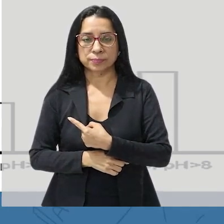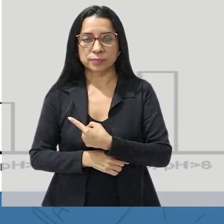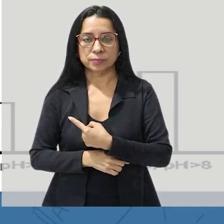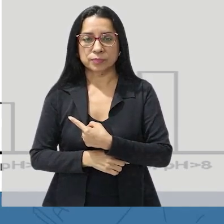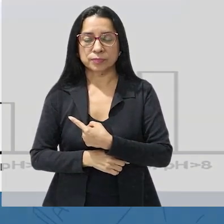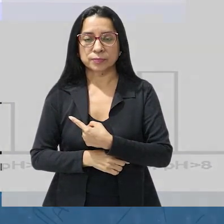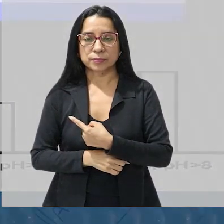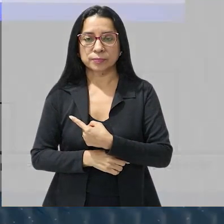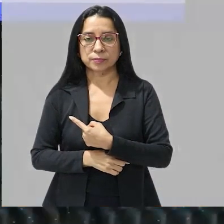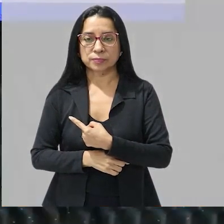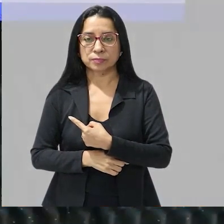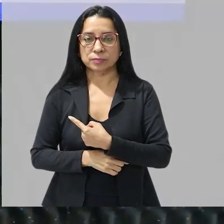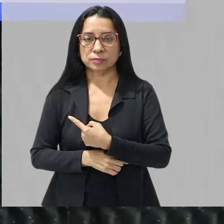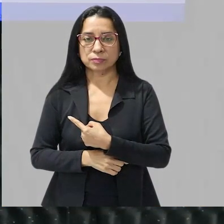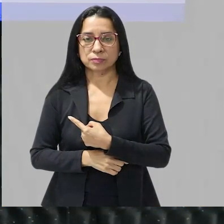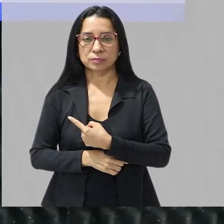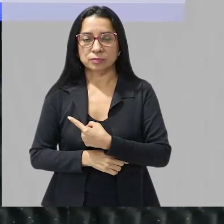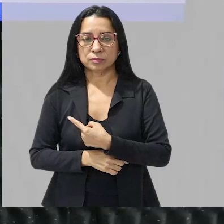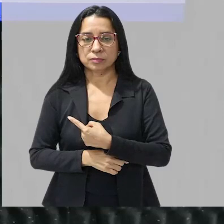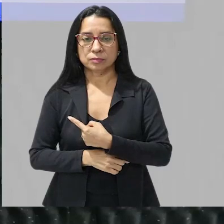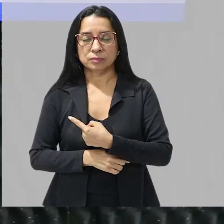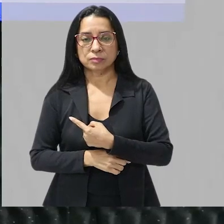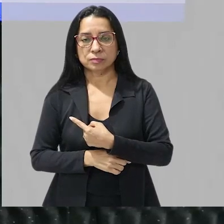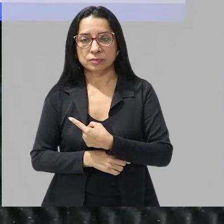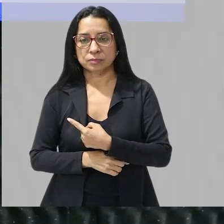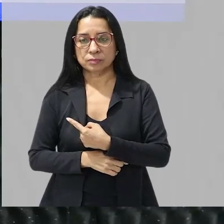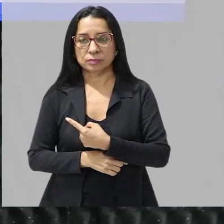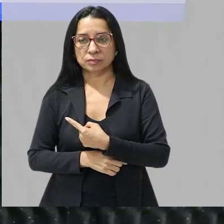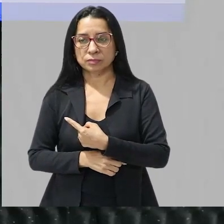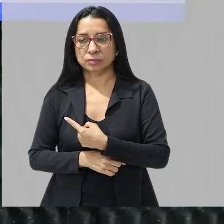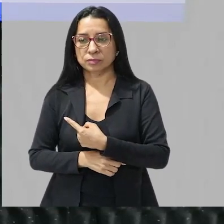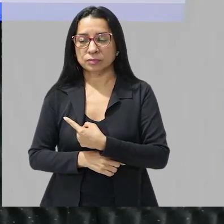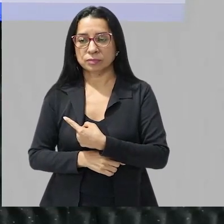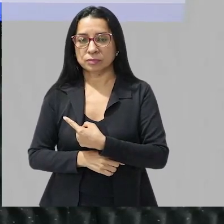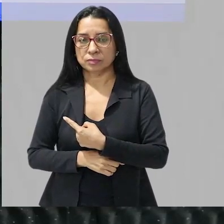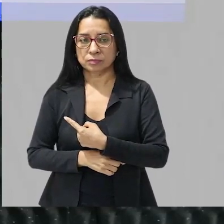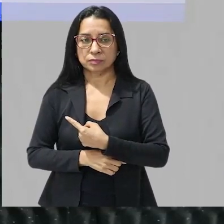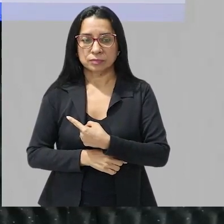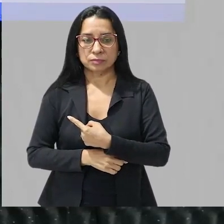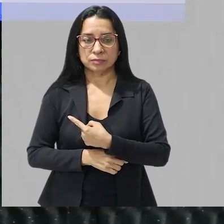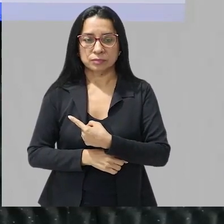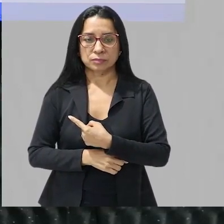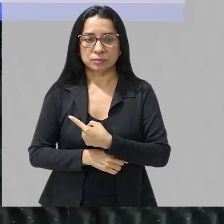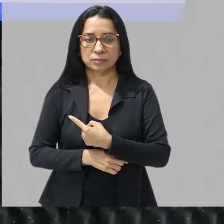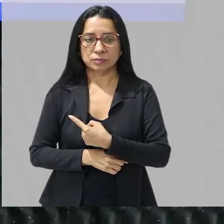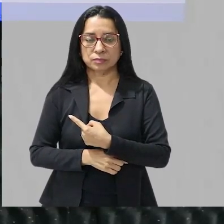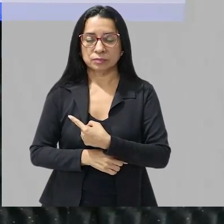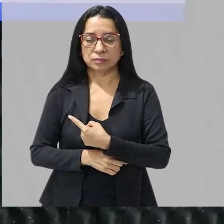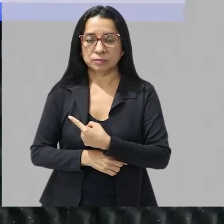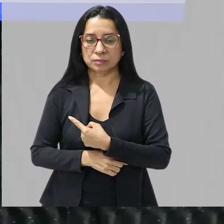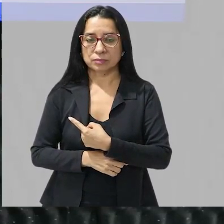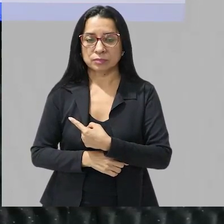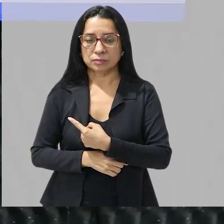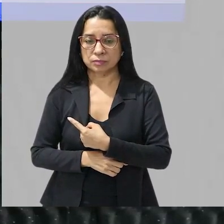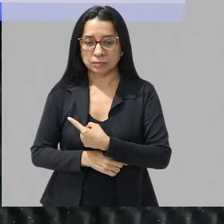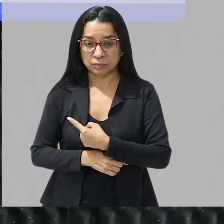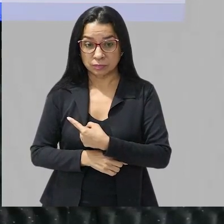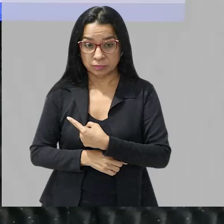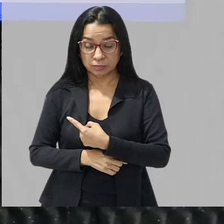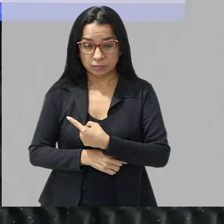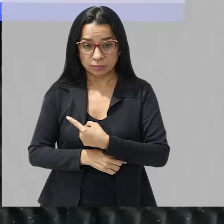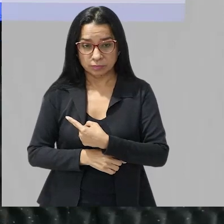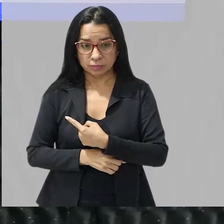para testar as condições ótimas para a atividade de uma determinada enzima os resultados estão